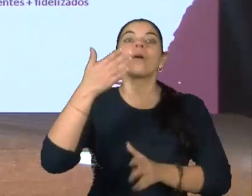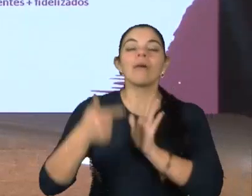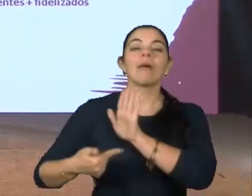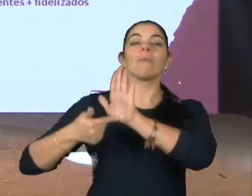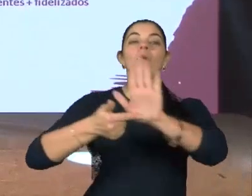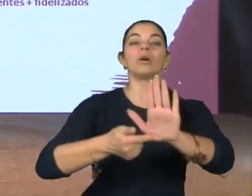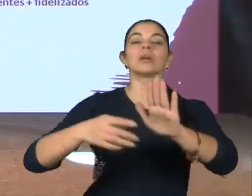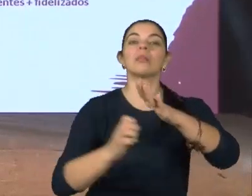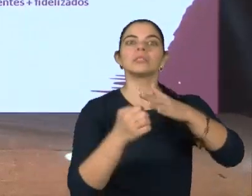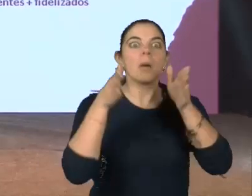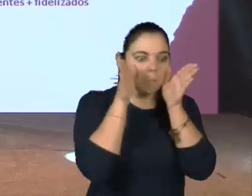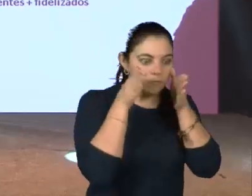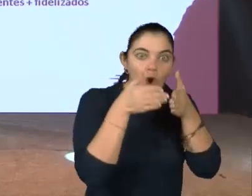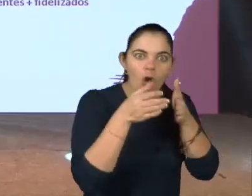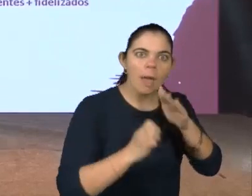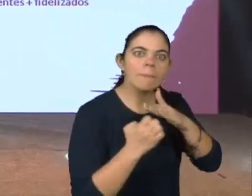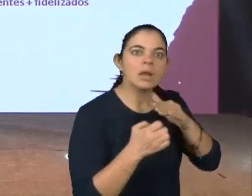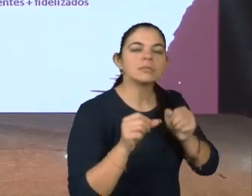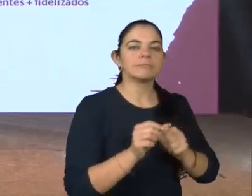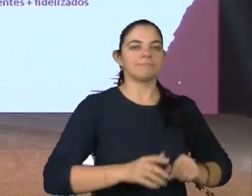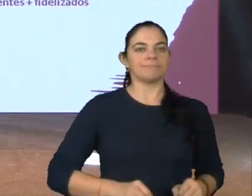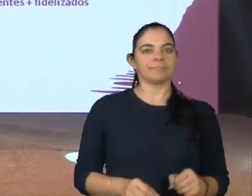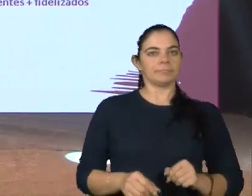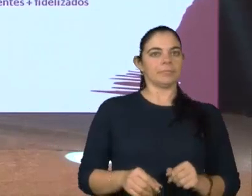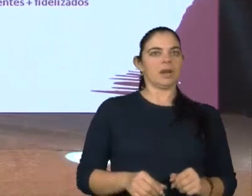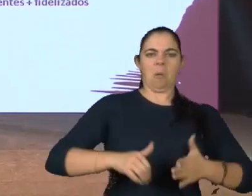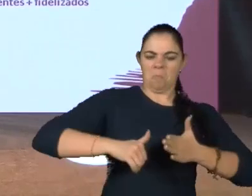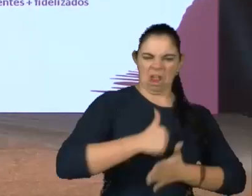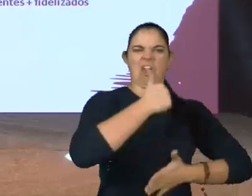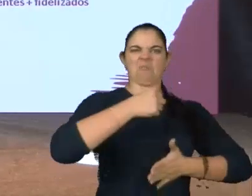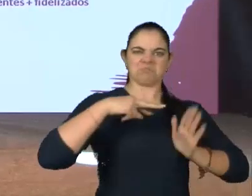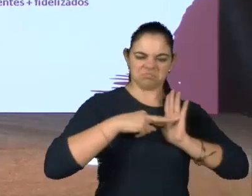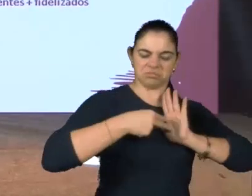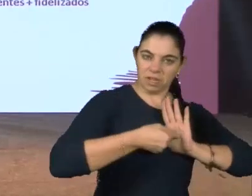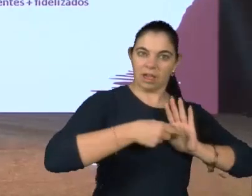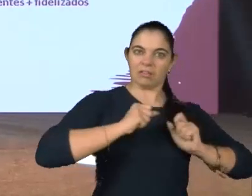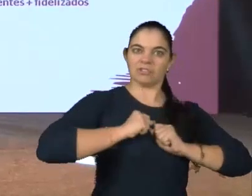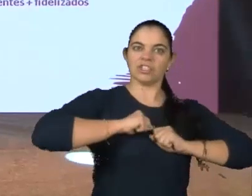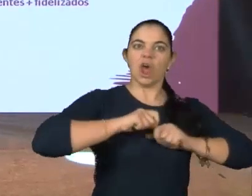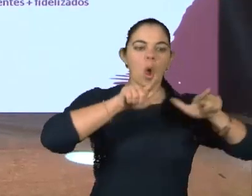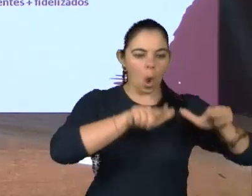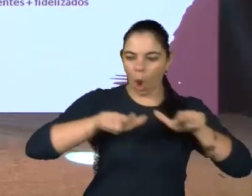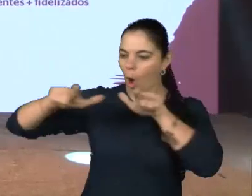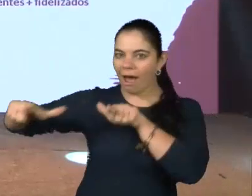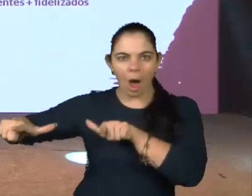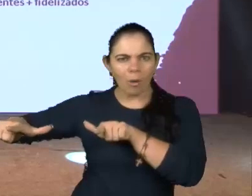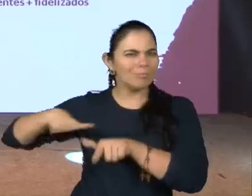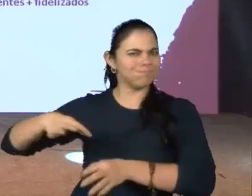das empresas são uma melhora significativa de clima e ambiente organizacional,